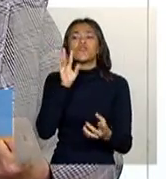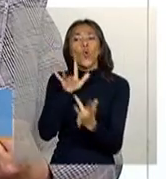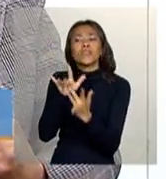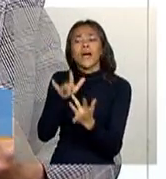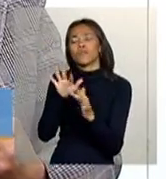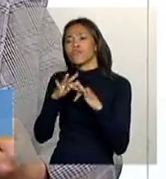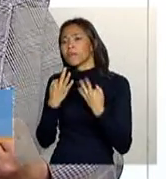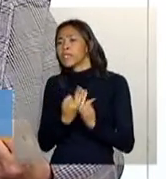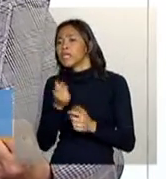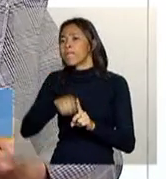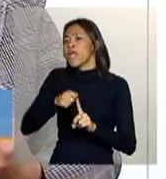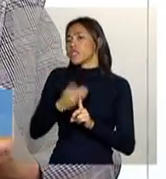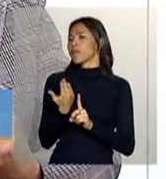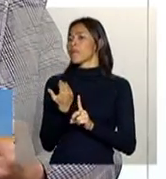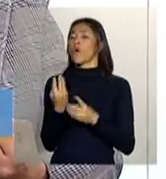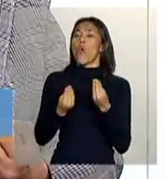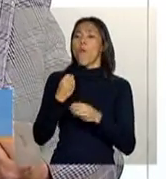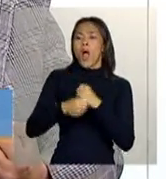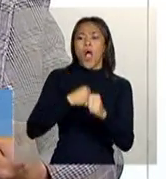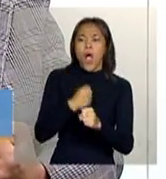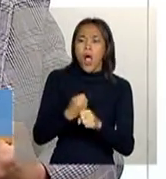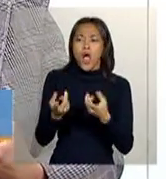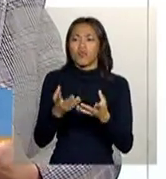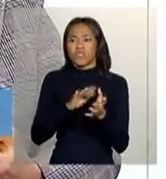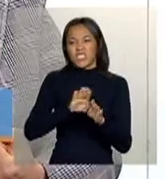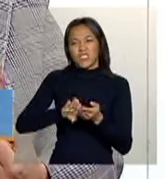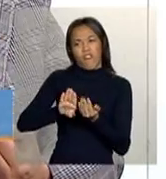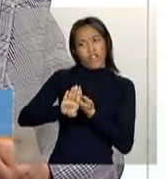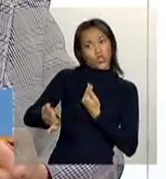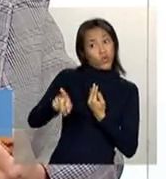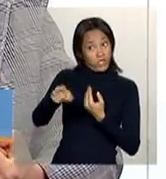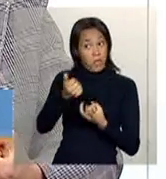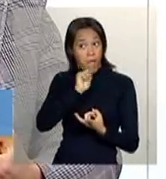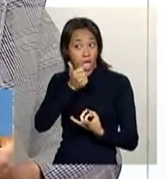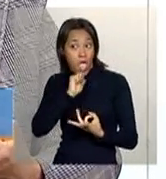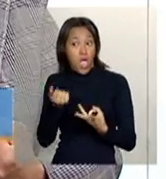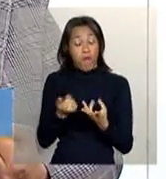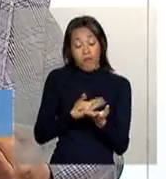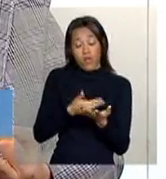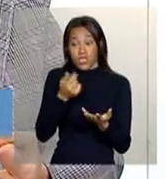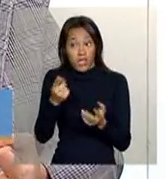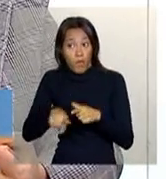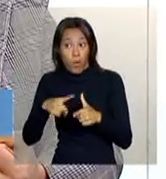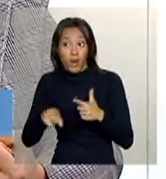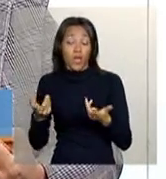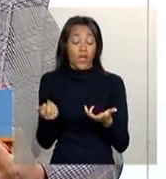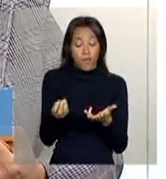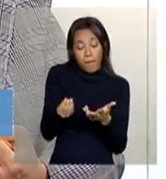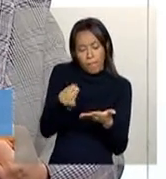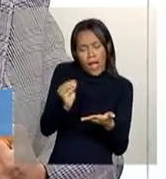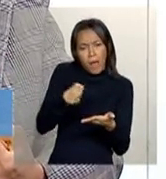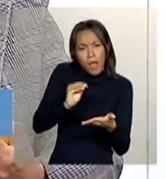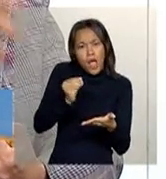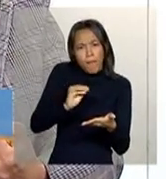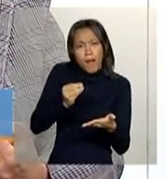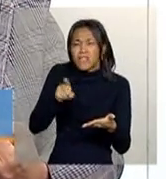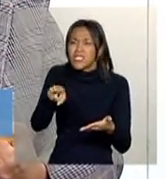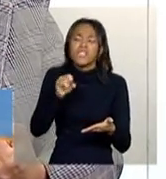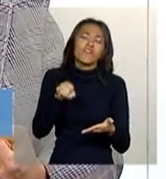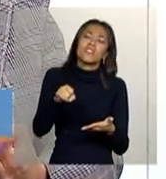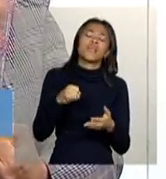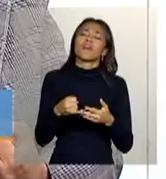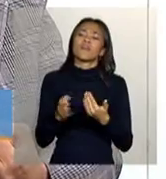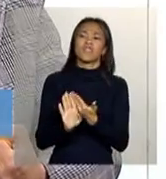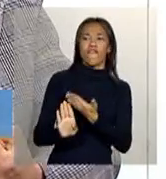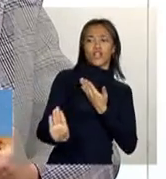nos últimos meses, no último ano, se ela tem problema com álcool, se não tem, se a distância, na verdade, foi